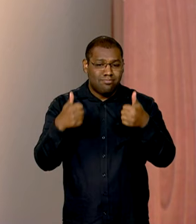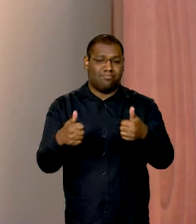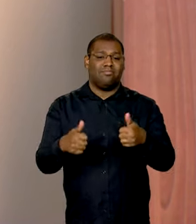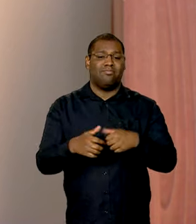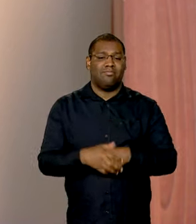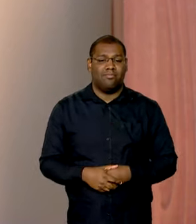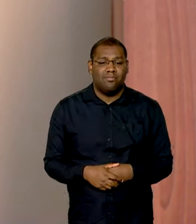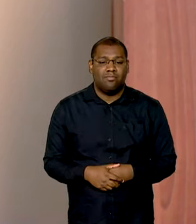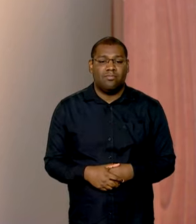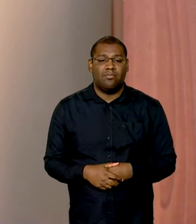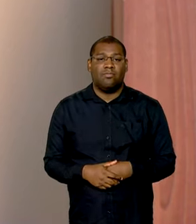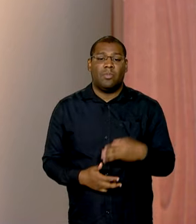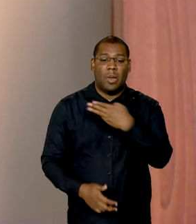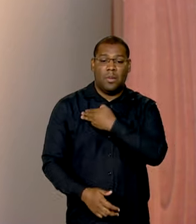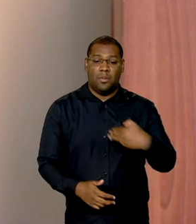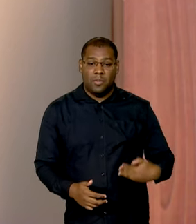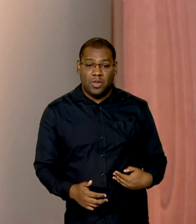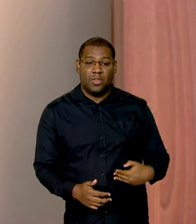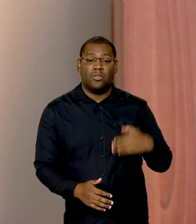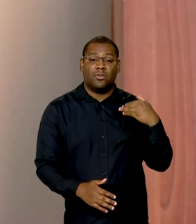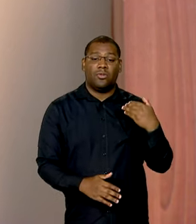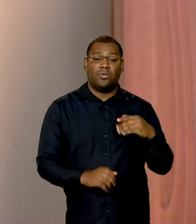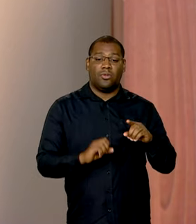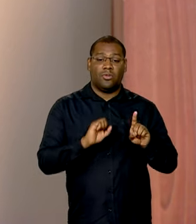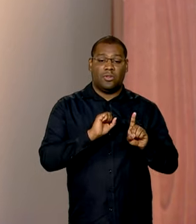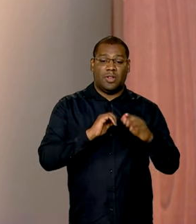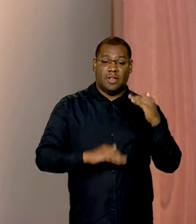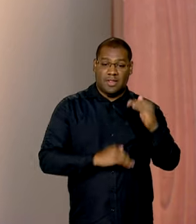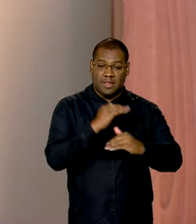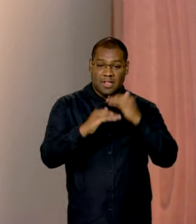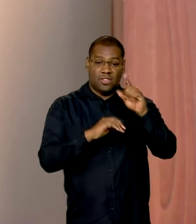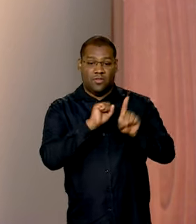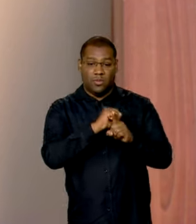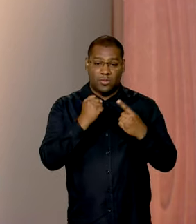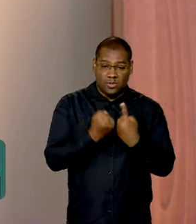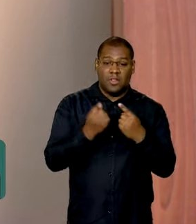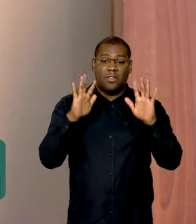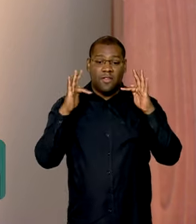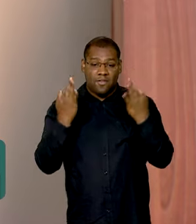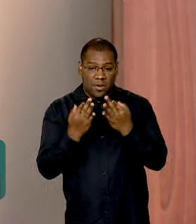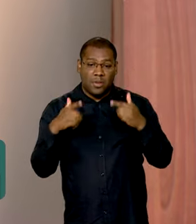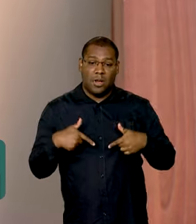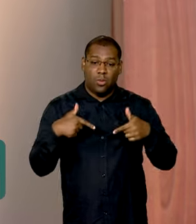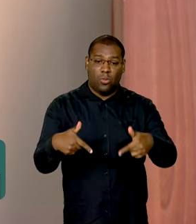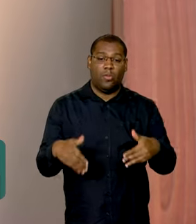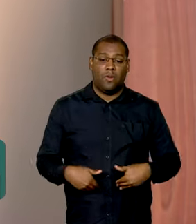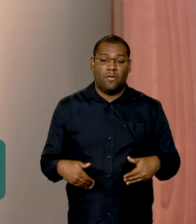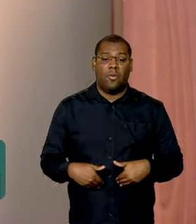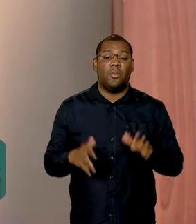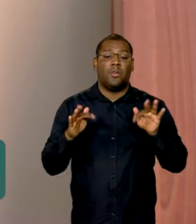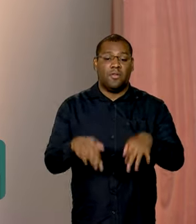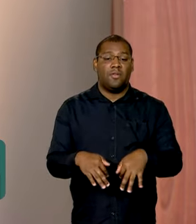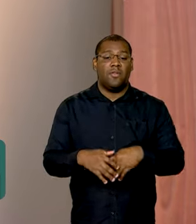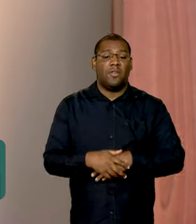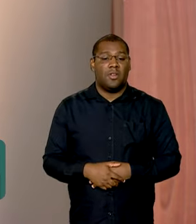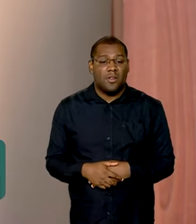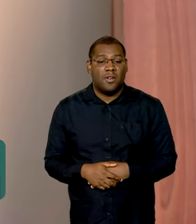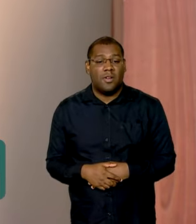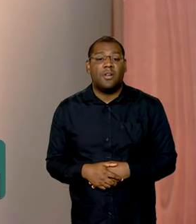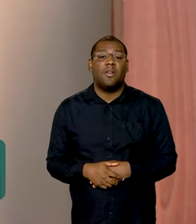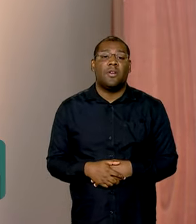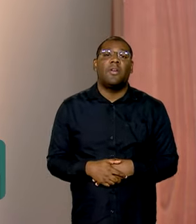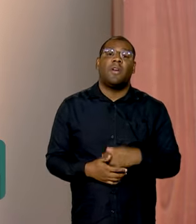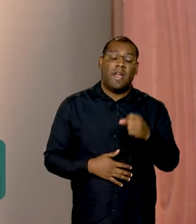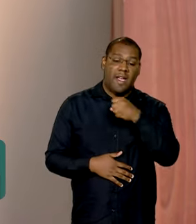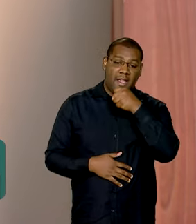E o ministro do Desenvolvimento e Assistência Social, Família e Combate à Fome, Wellington Dias, explica para a gente quais as